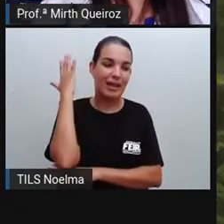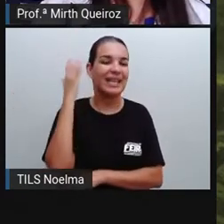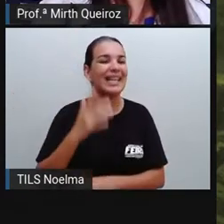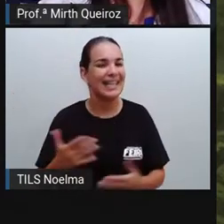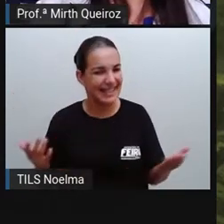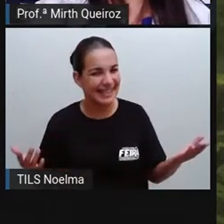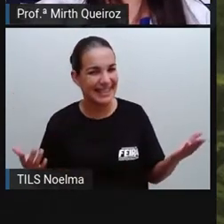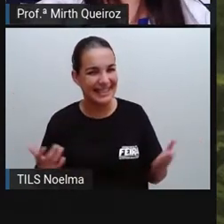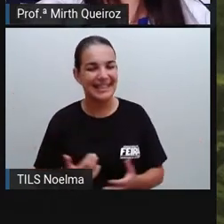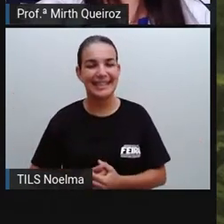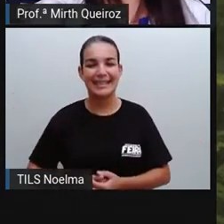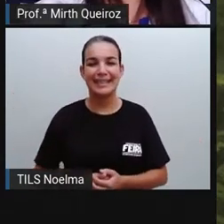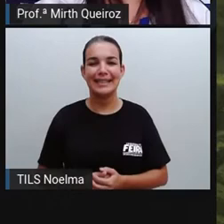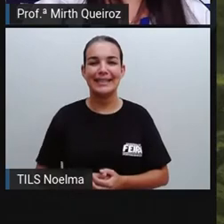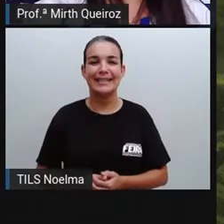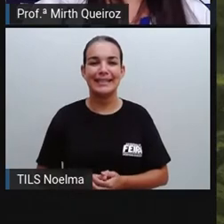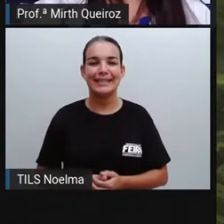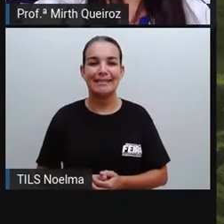tribos, né?